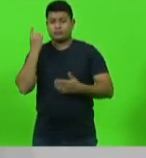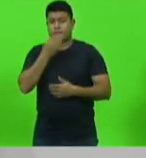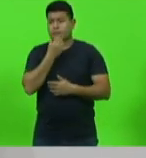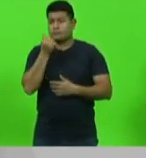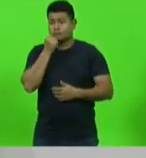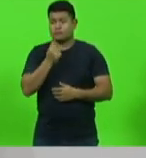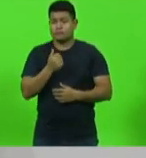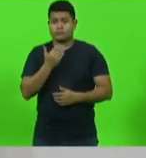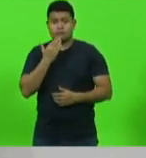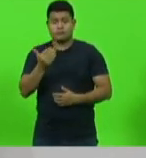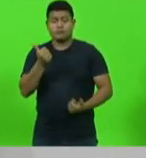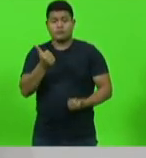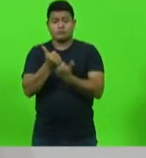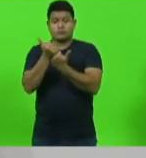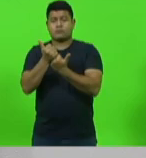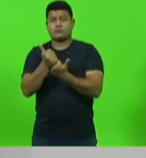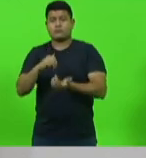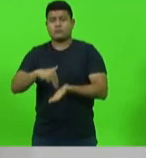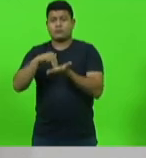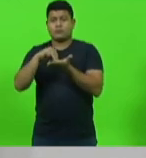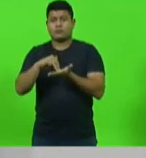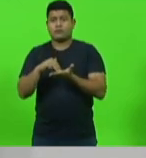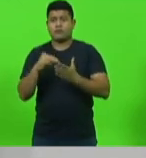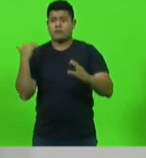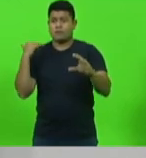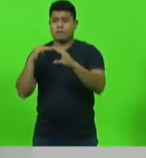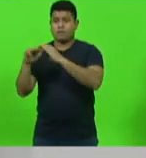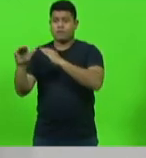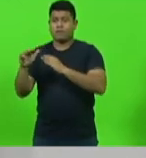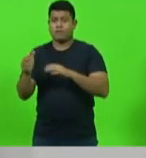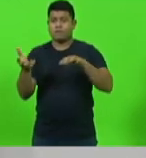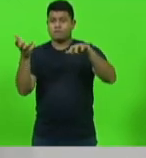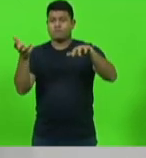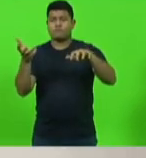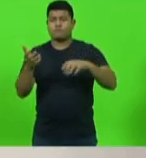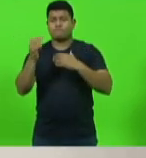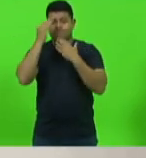apoio a esta importante moção para que seja enviada ao Congresso Nacional. Muito obrigado.